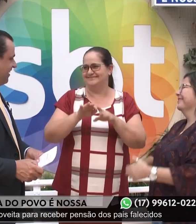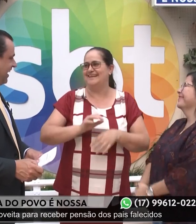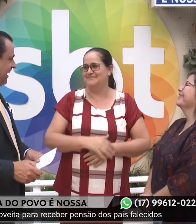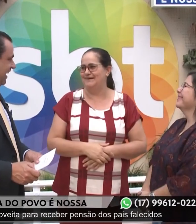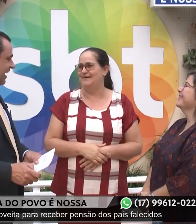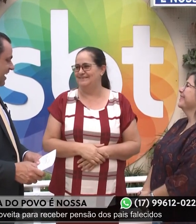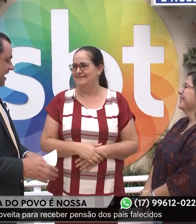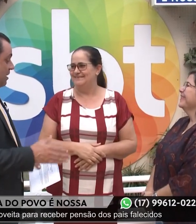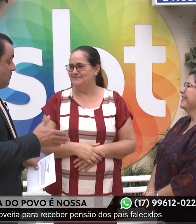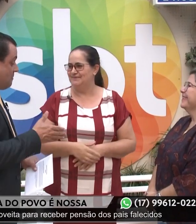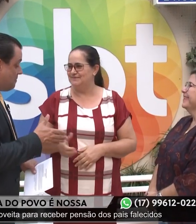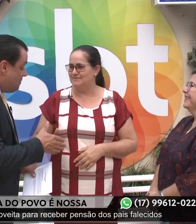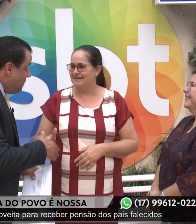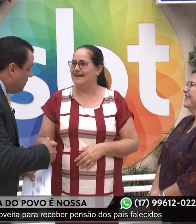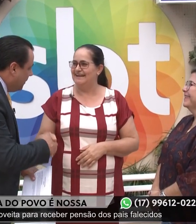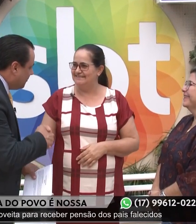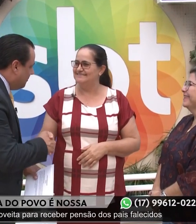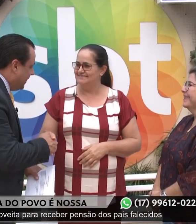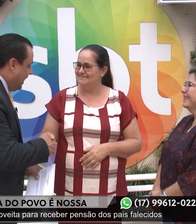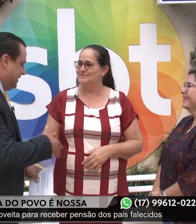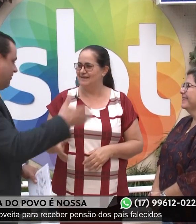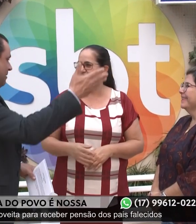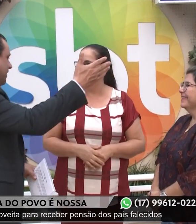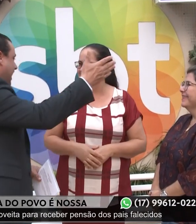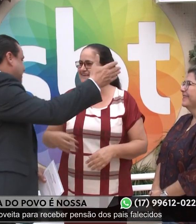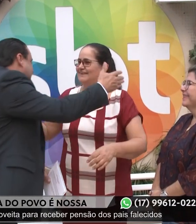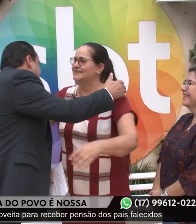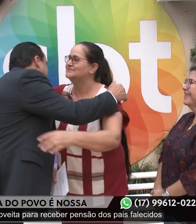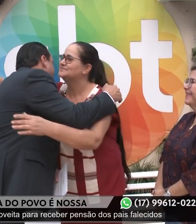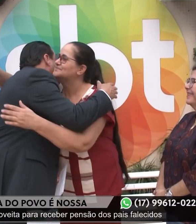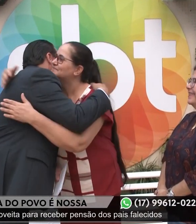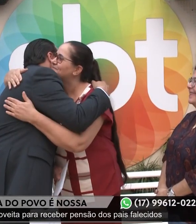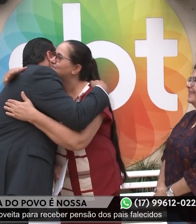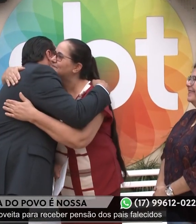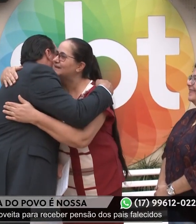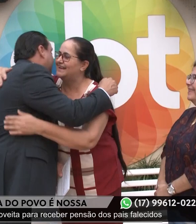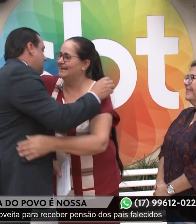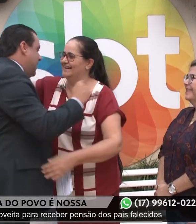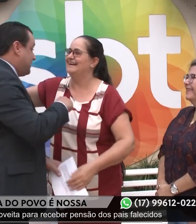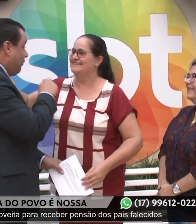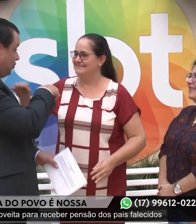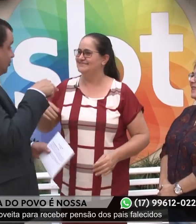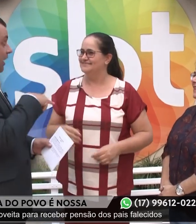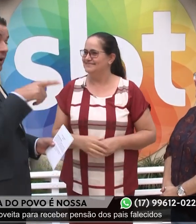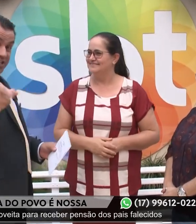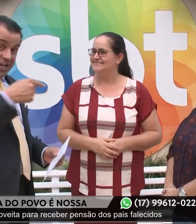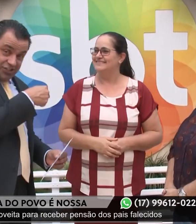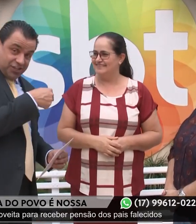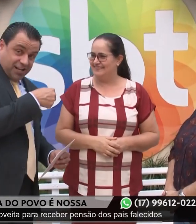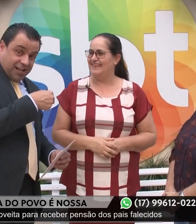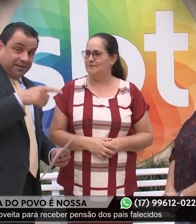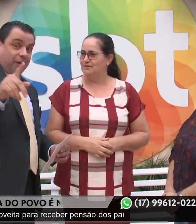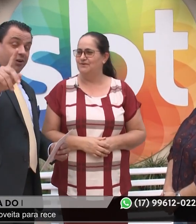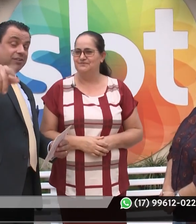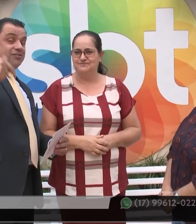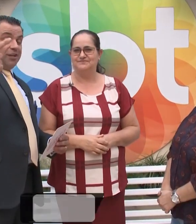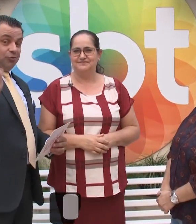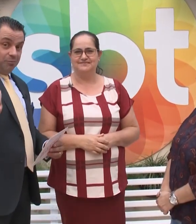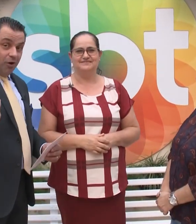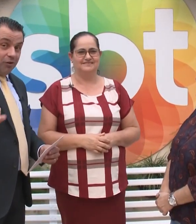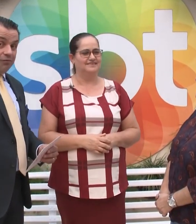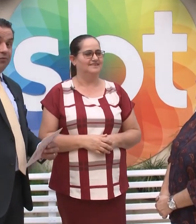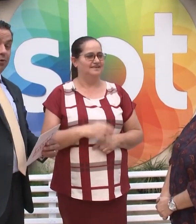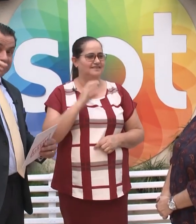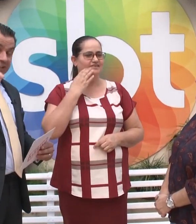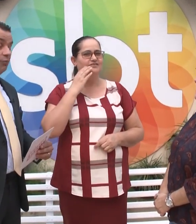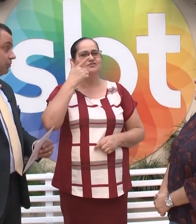Tá bom? Tá bom. Muito obrigada. Muito obrigada. Dá um abraço. De parabéns. Vai continuar com a gente, que agora no